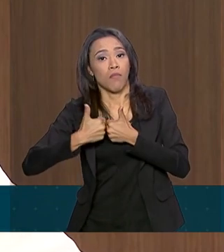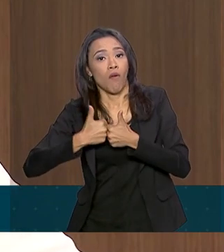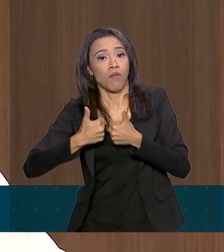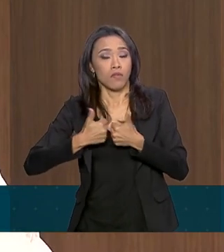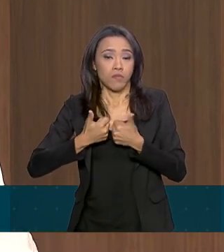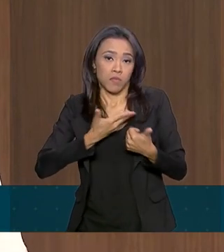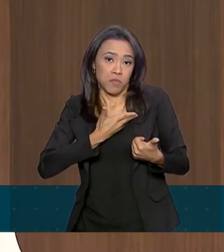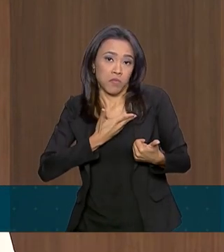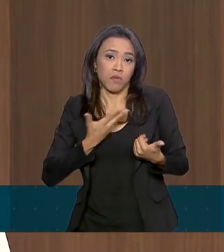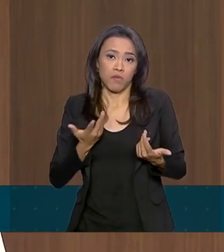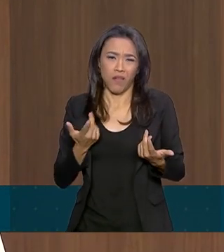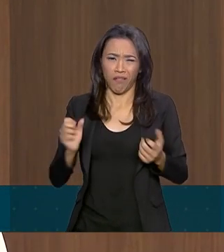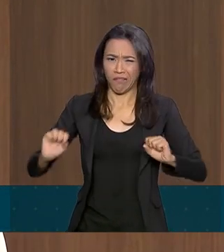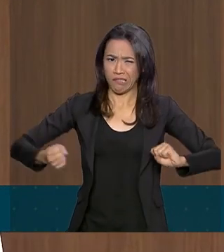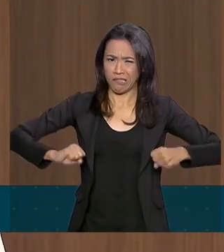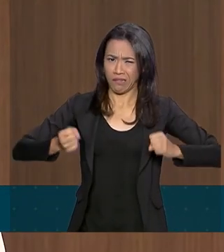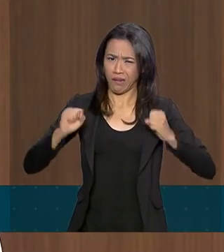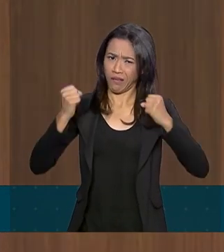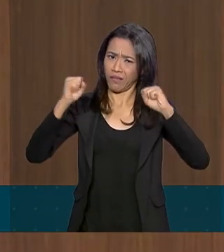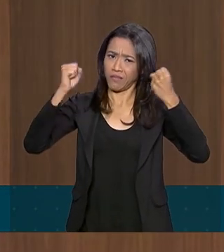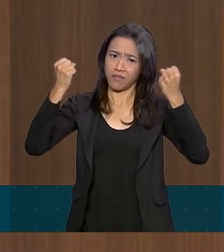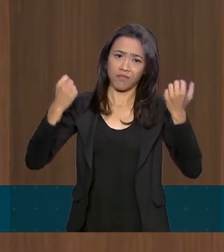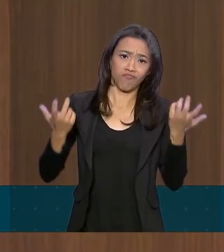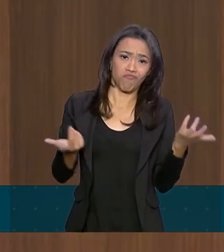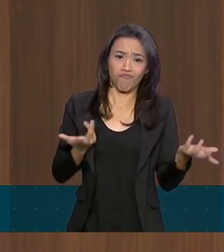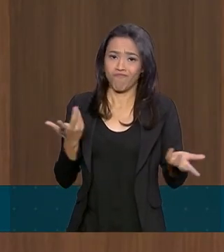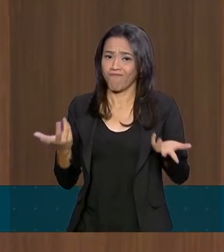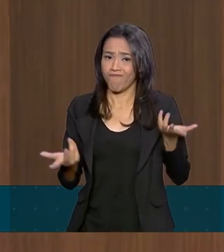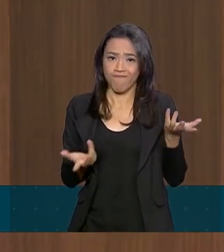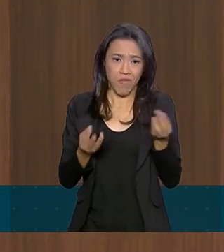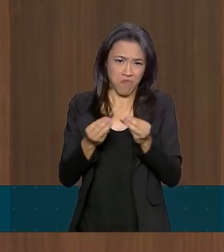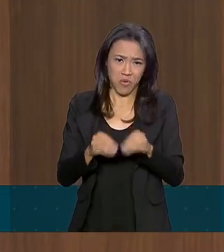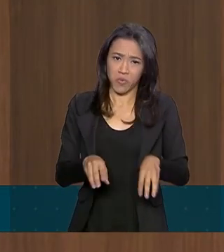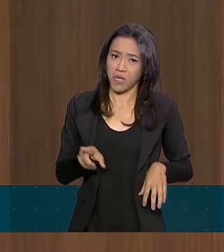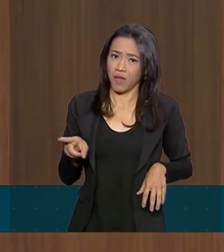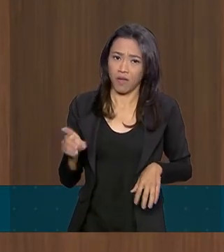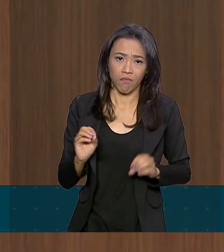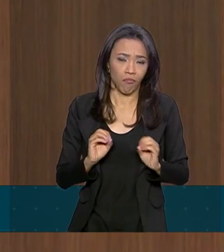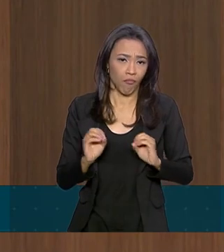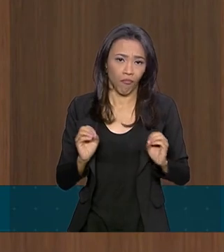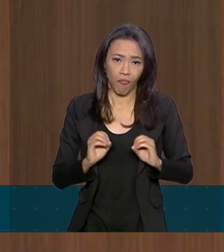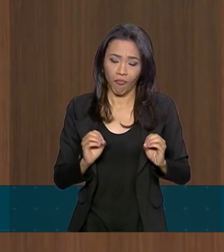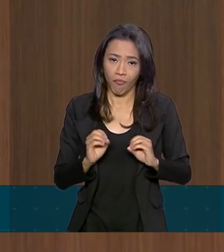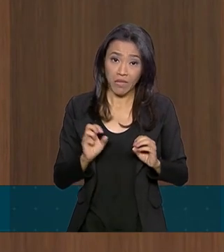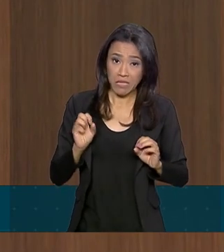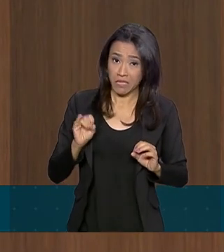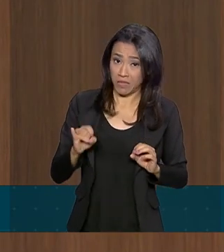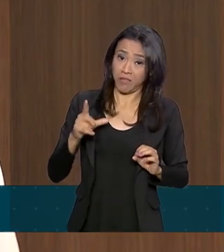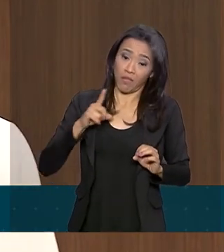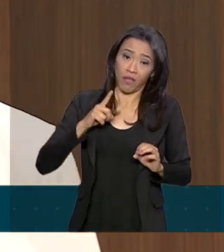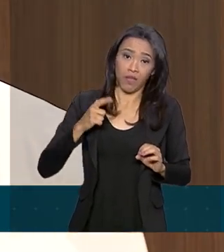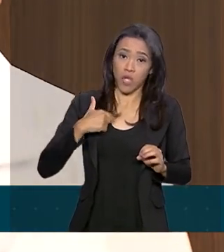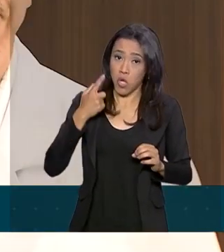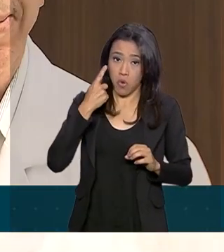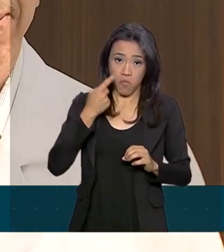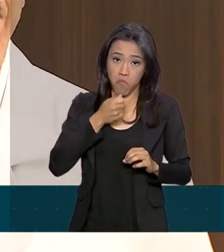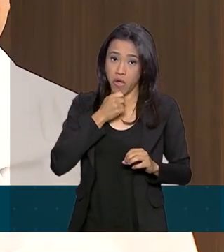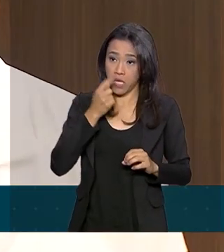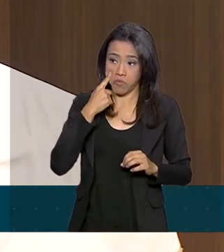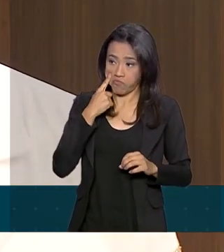de estresse que possa prejudicar a nossa evolução. Se houve, passou desapercebido por mim.